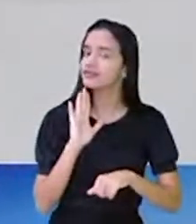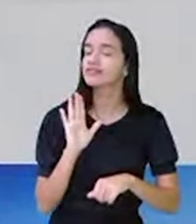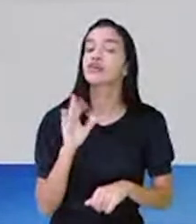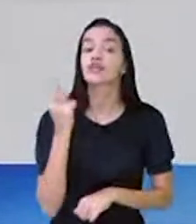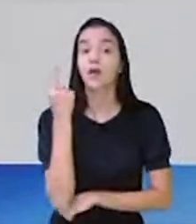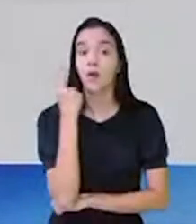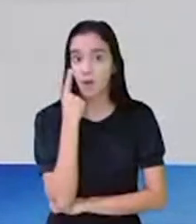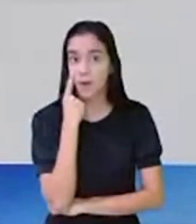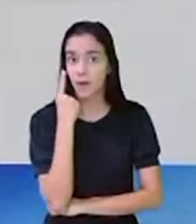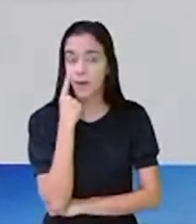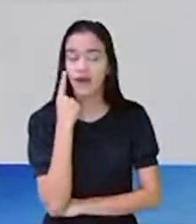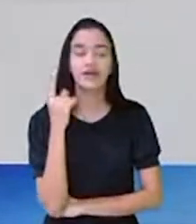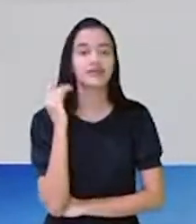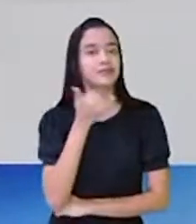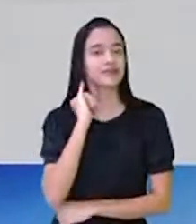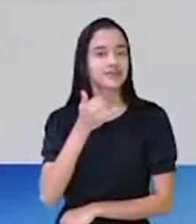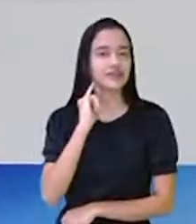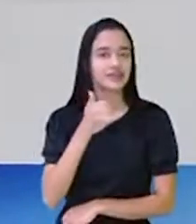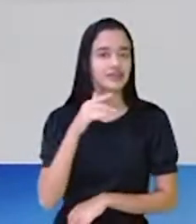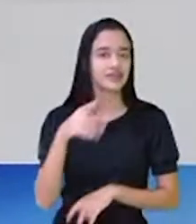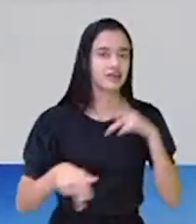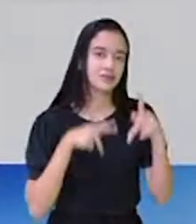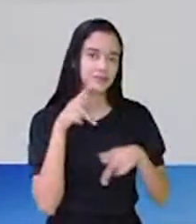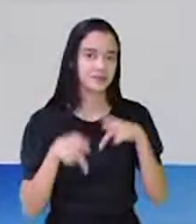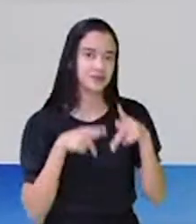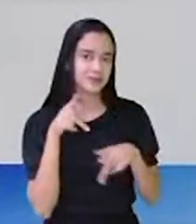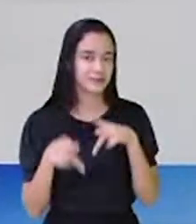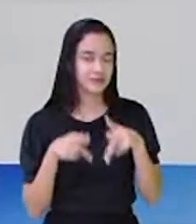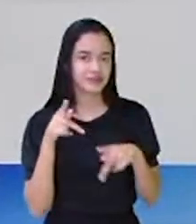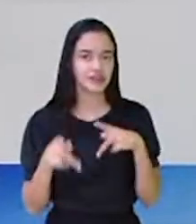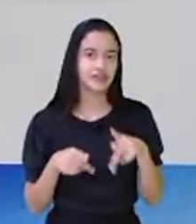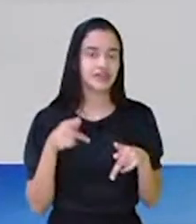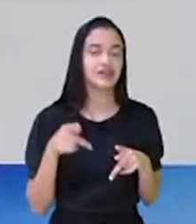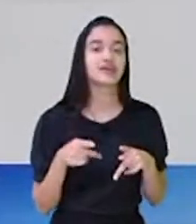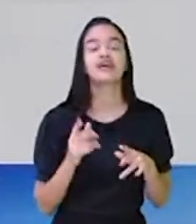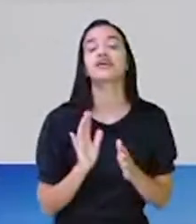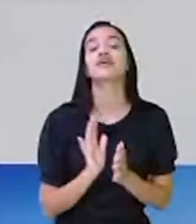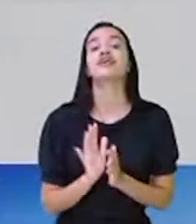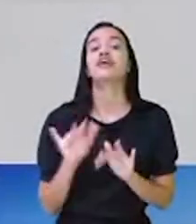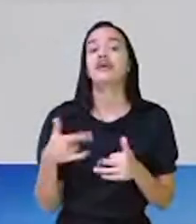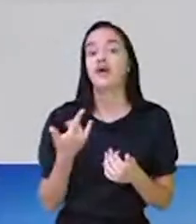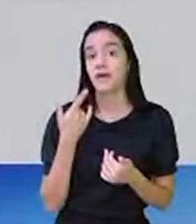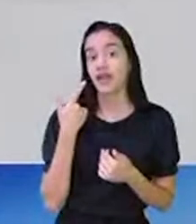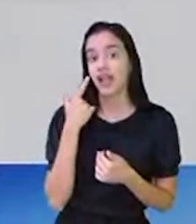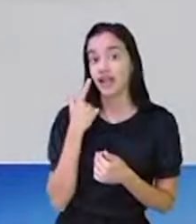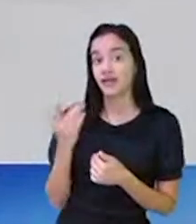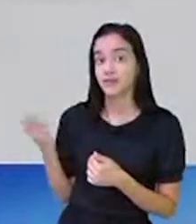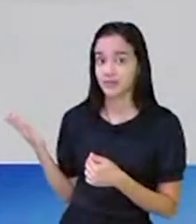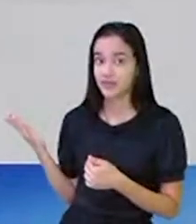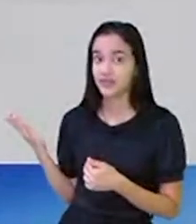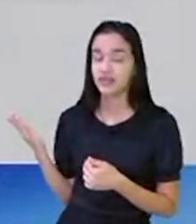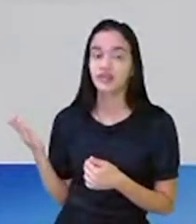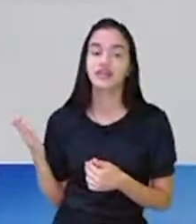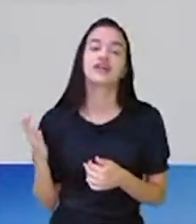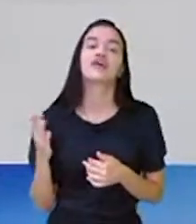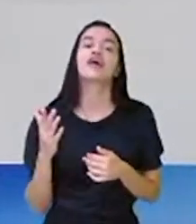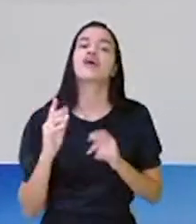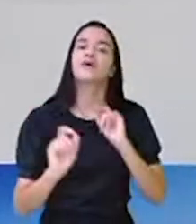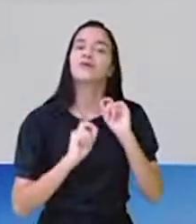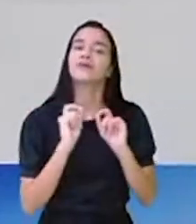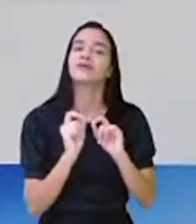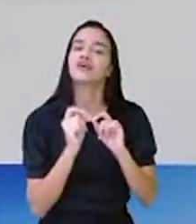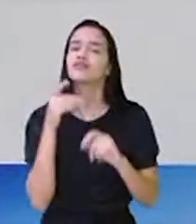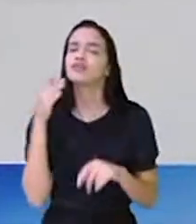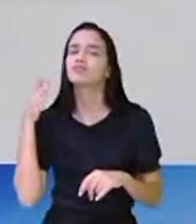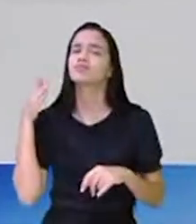Então, este ditado aí não veio por acaso, este ditado popular. Ele realmente veio, ó, bem